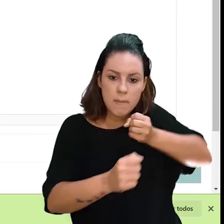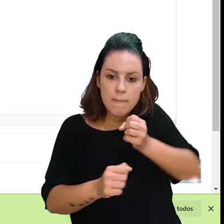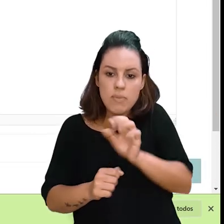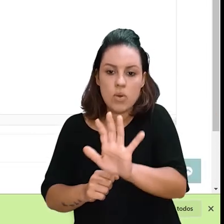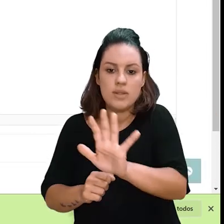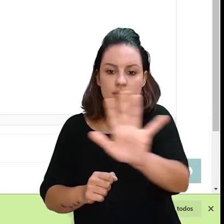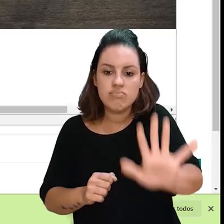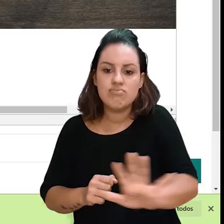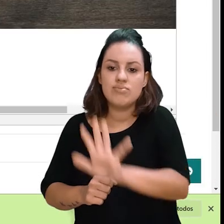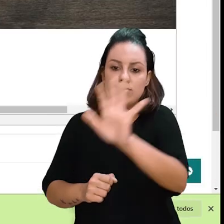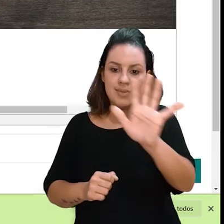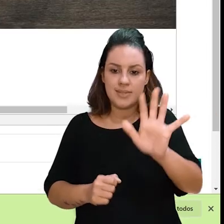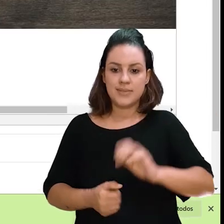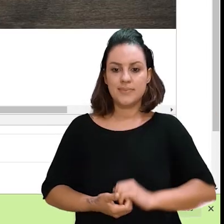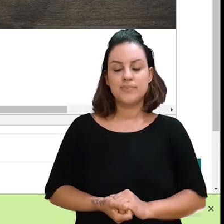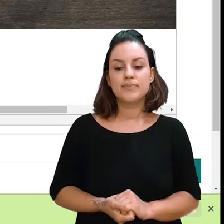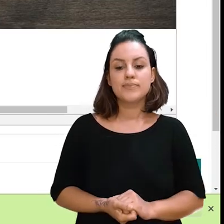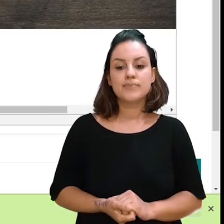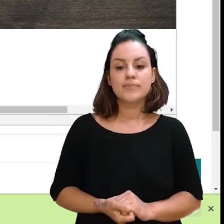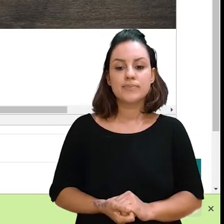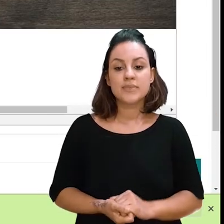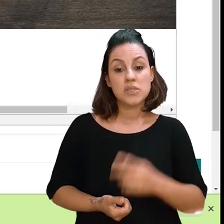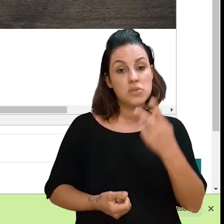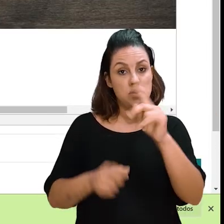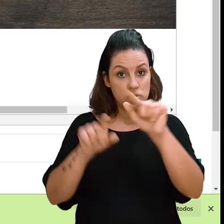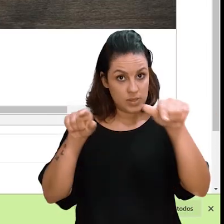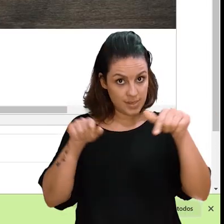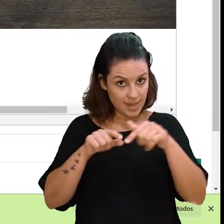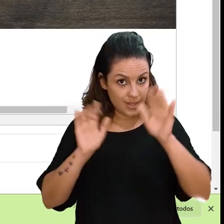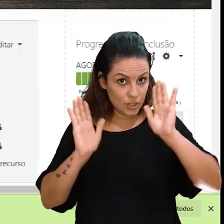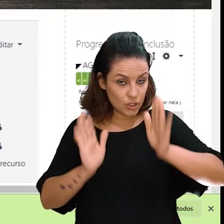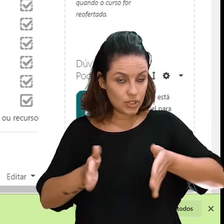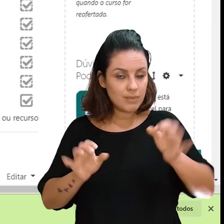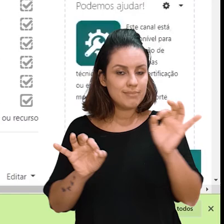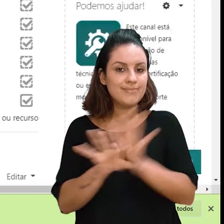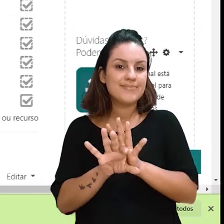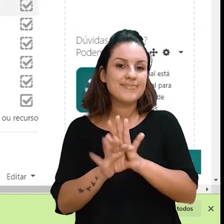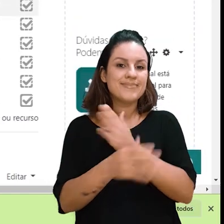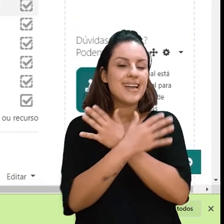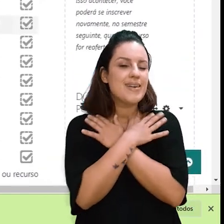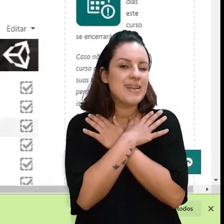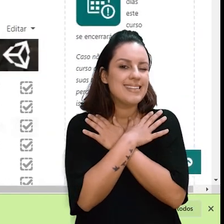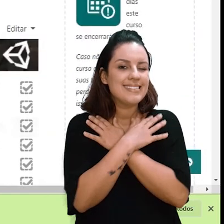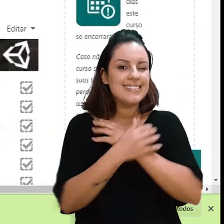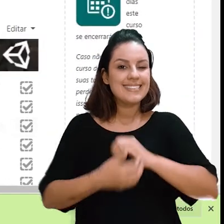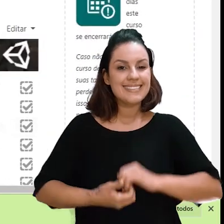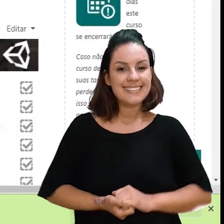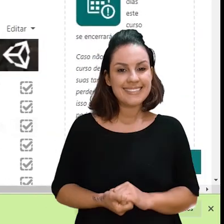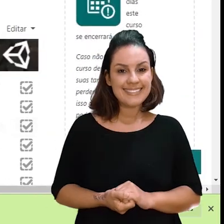Clico em inserir. E está inserido a imagem na minha sala. Um abraço.